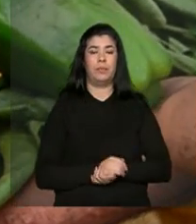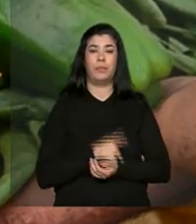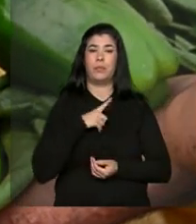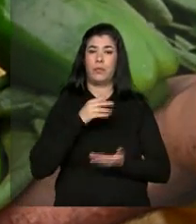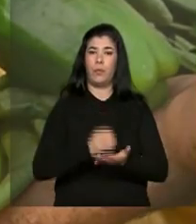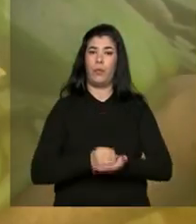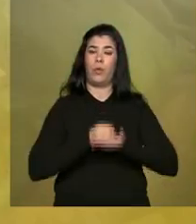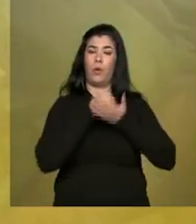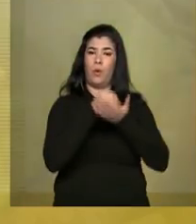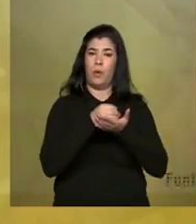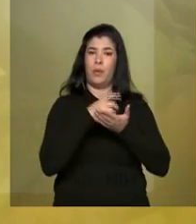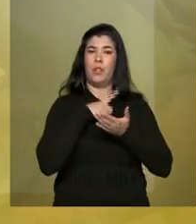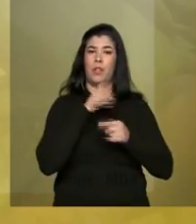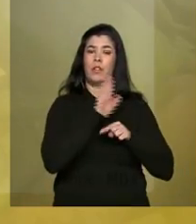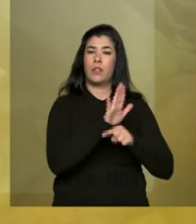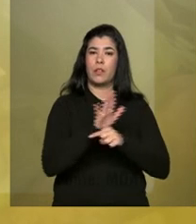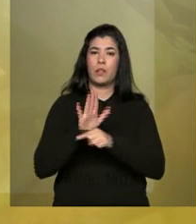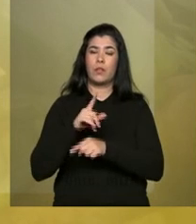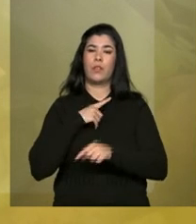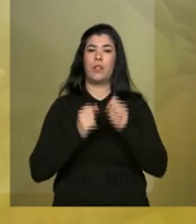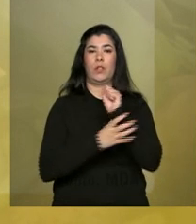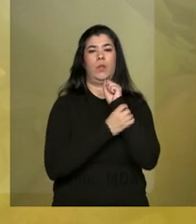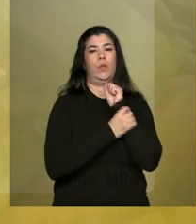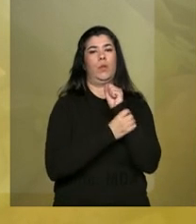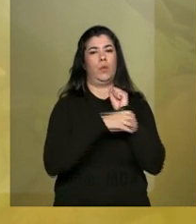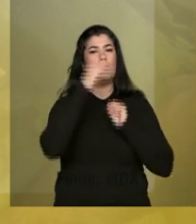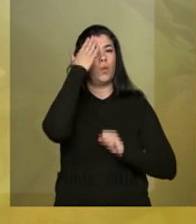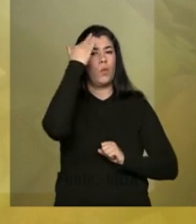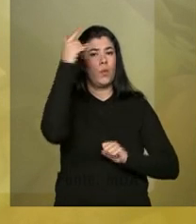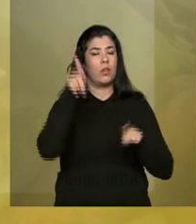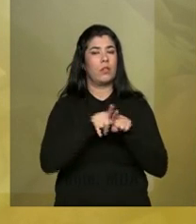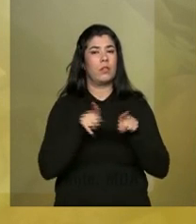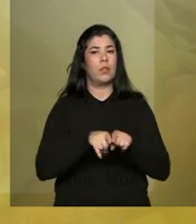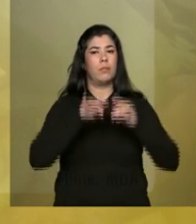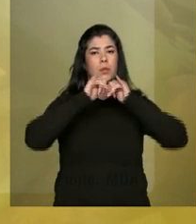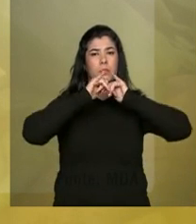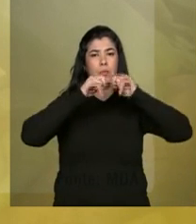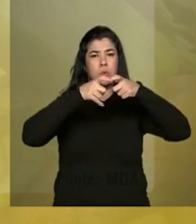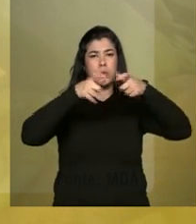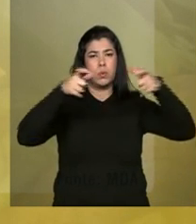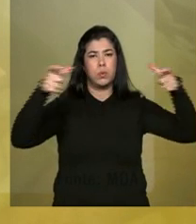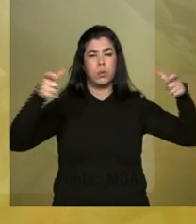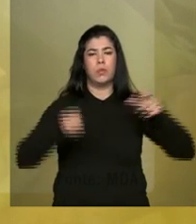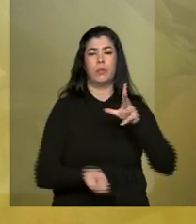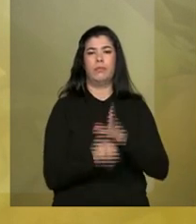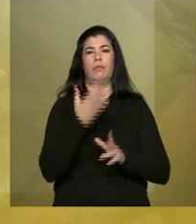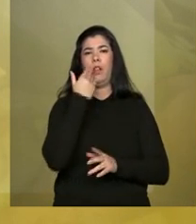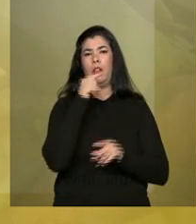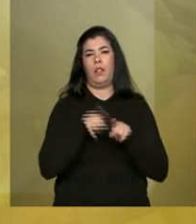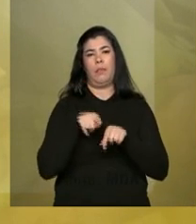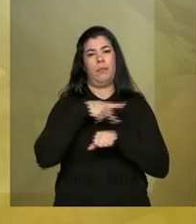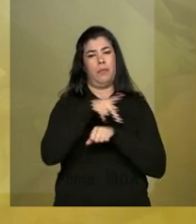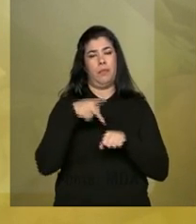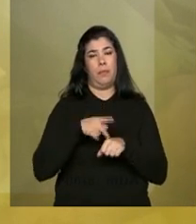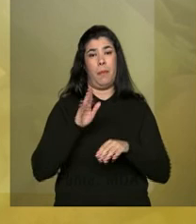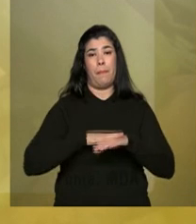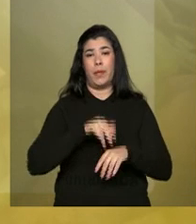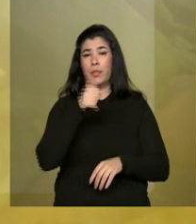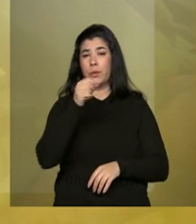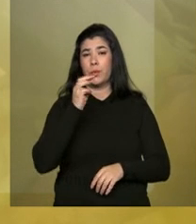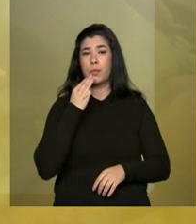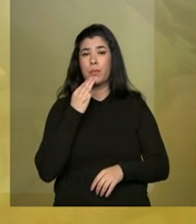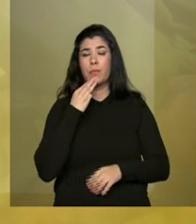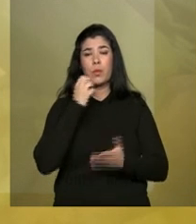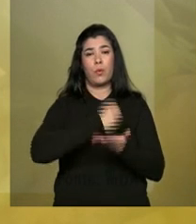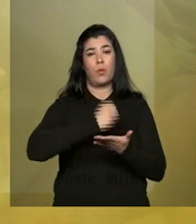crédito do Mais Alimentos ajuda a garantir a modernização e a expansão da produção de alimentos no país. Mais de um milhão